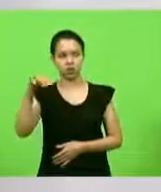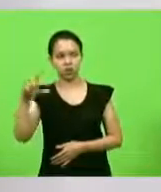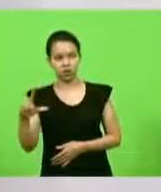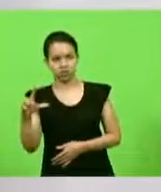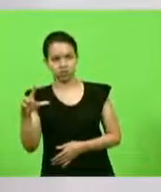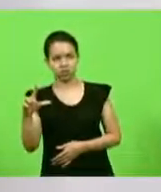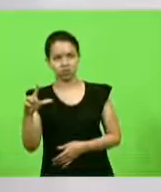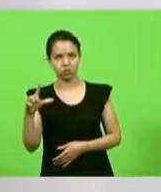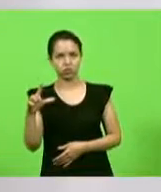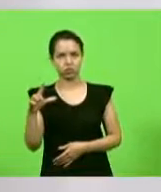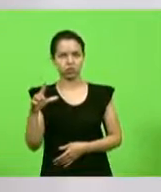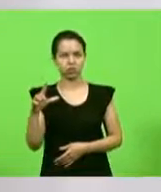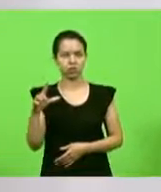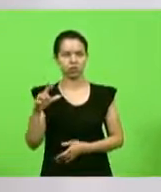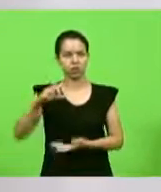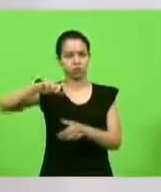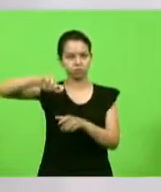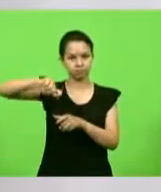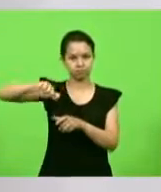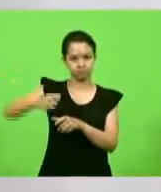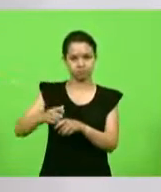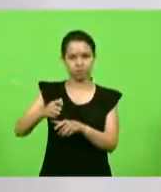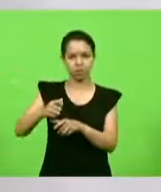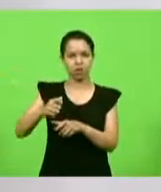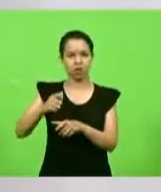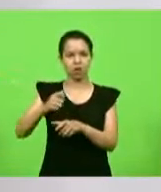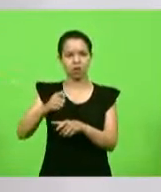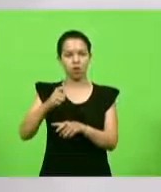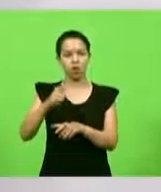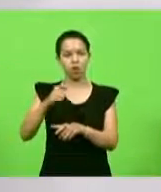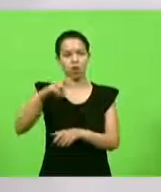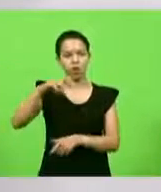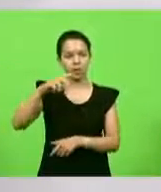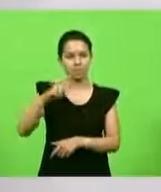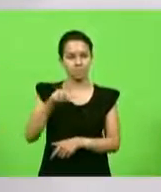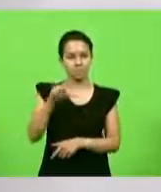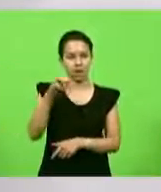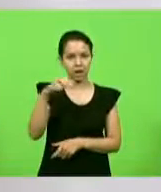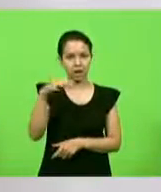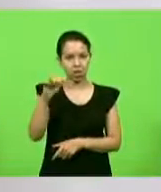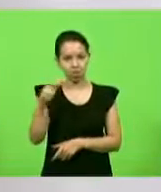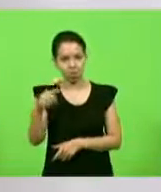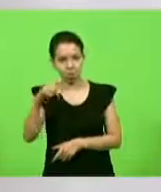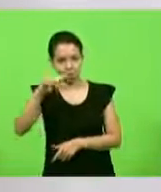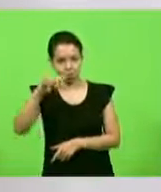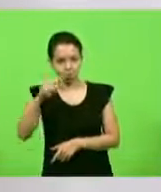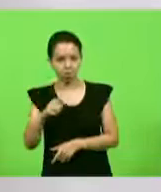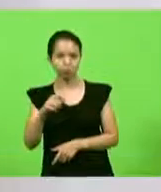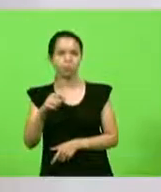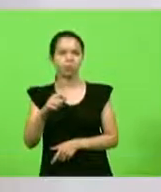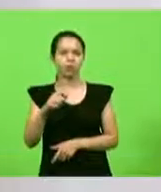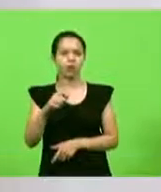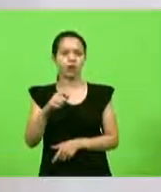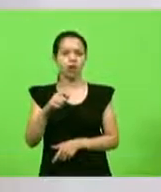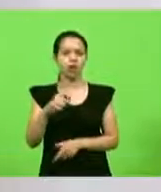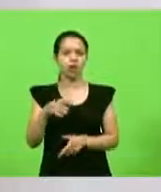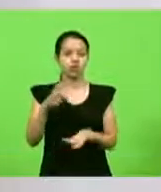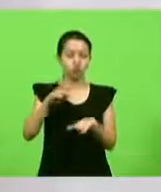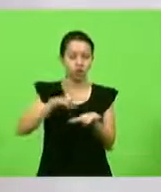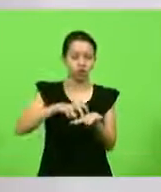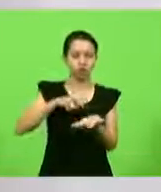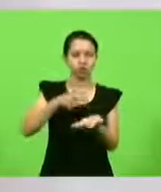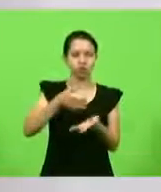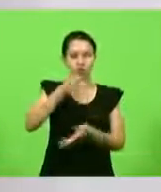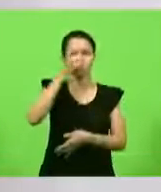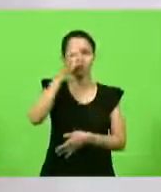ml, espremer um limão e tomar em jejum. Isso vai te ajudar porque a vitamina C não é produzida no corpo e